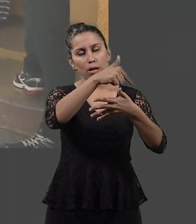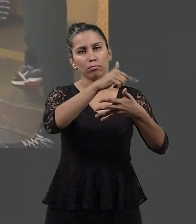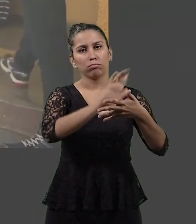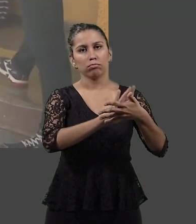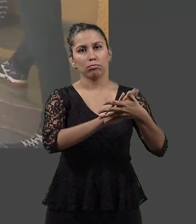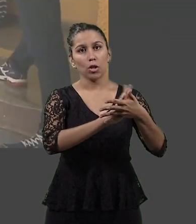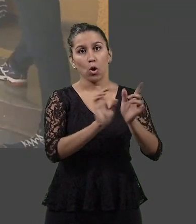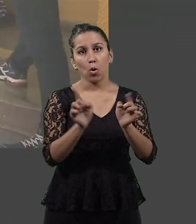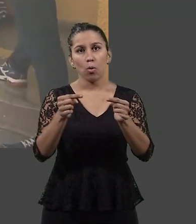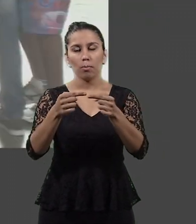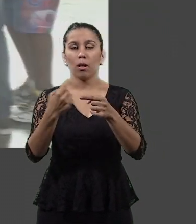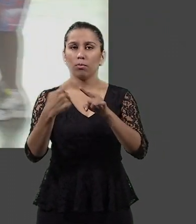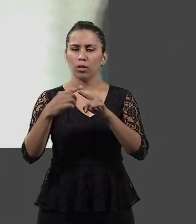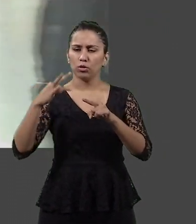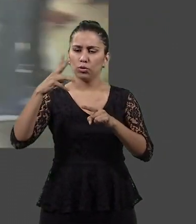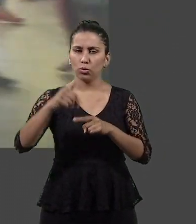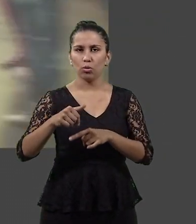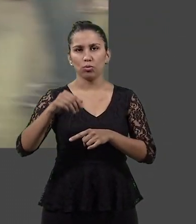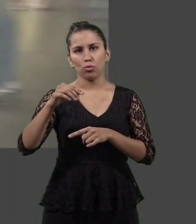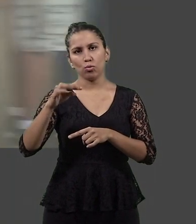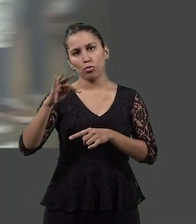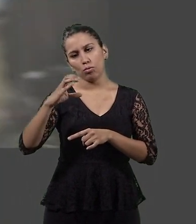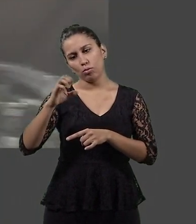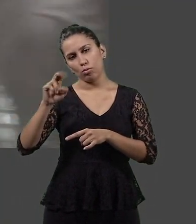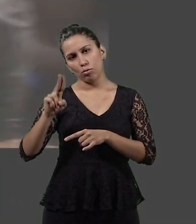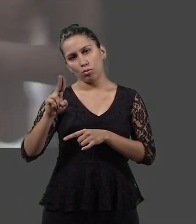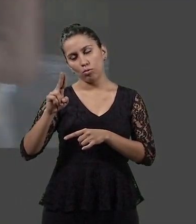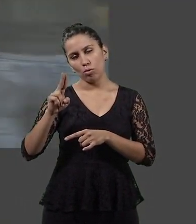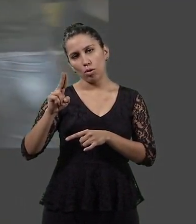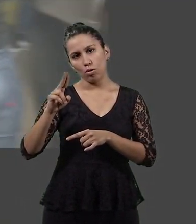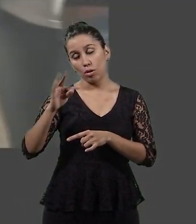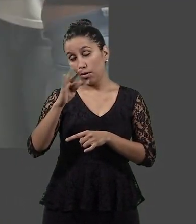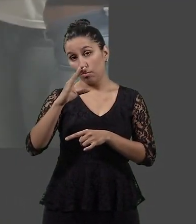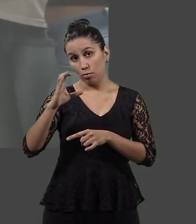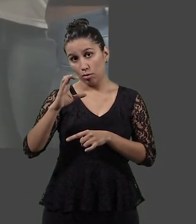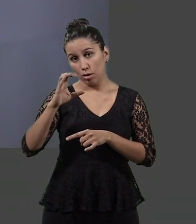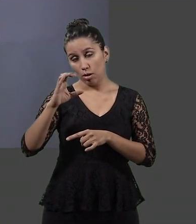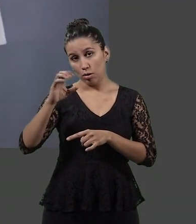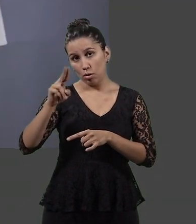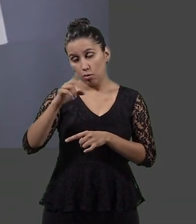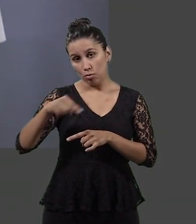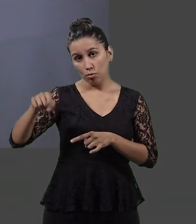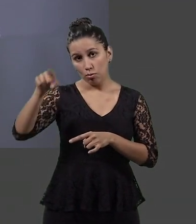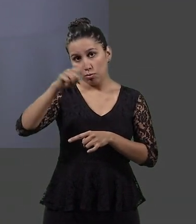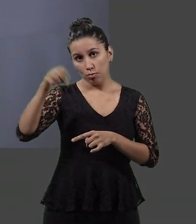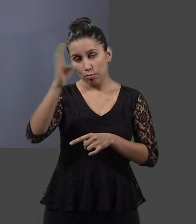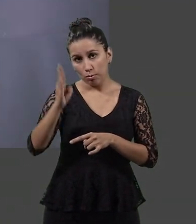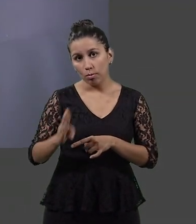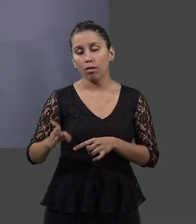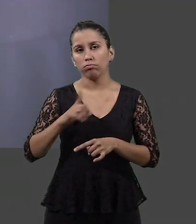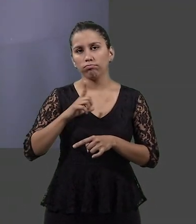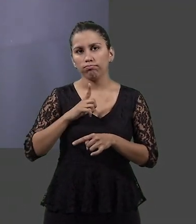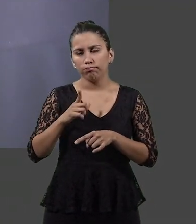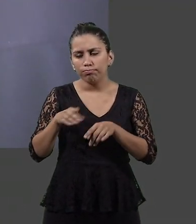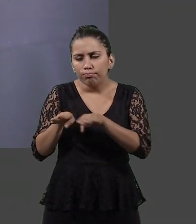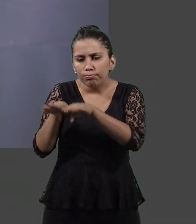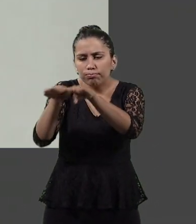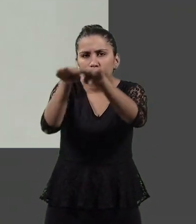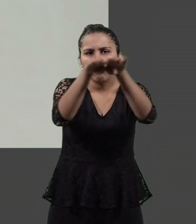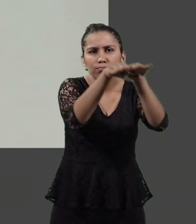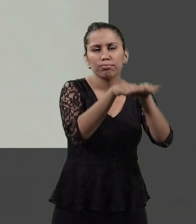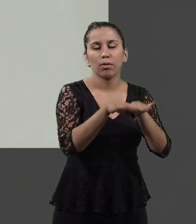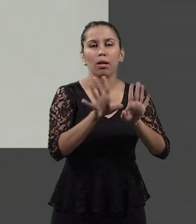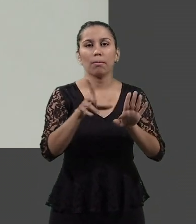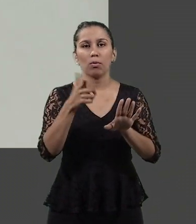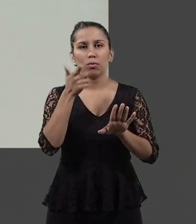de Contas do Brasil se uniram para identificar os principais problemas que afetam a qualidade e a cobertura do ensino médio no Brasil.